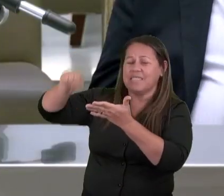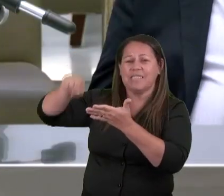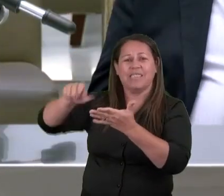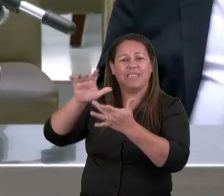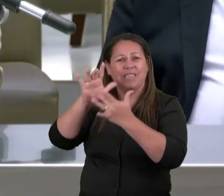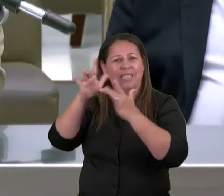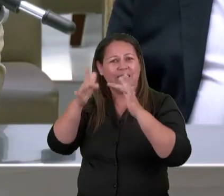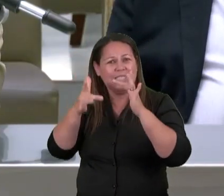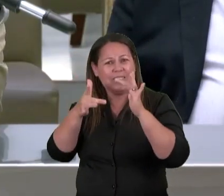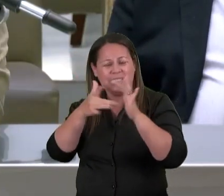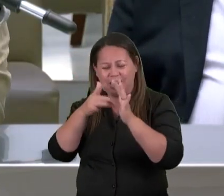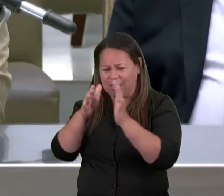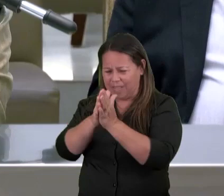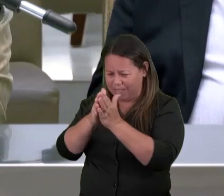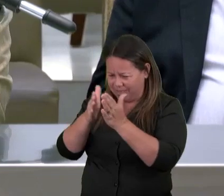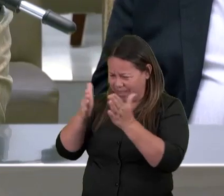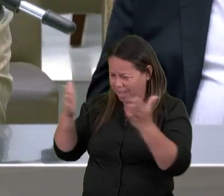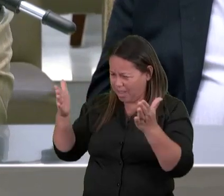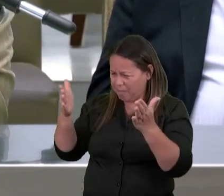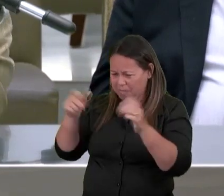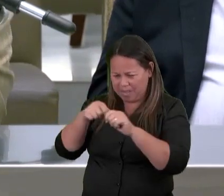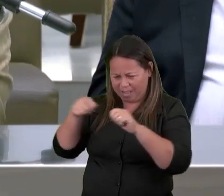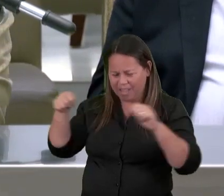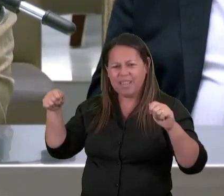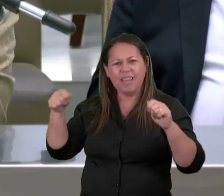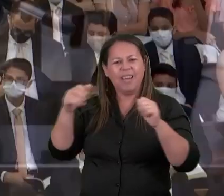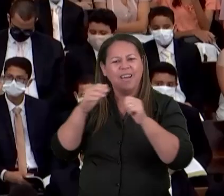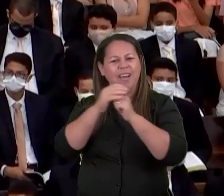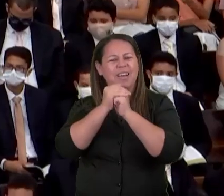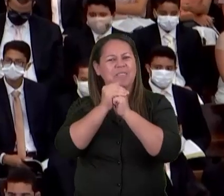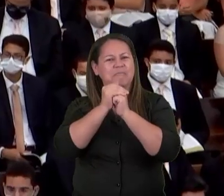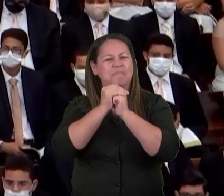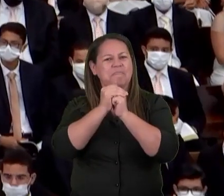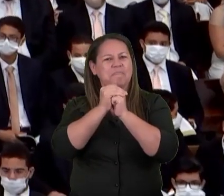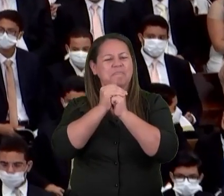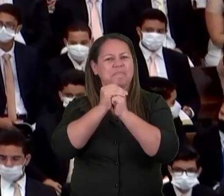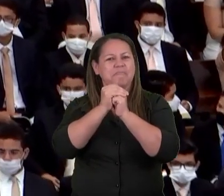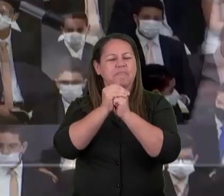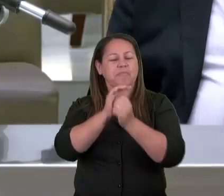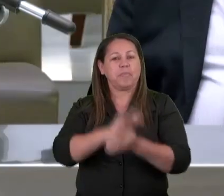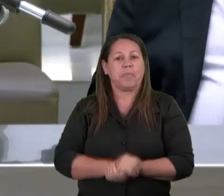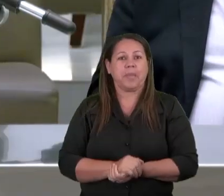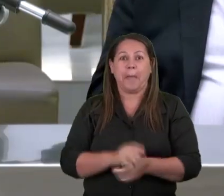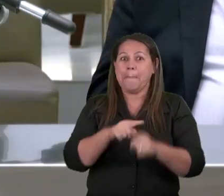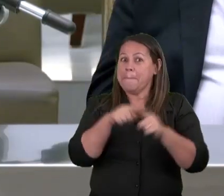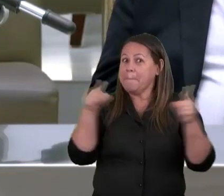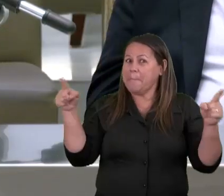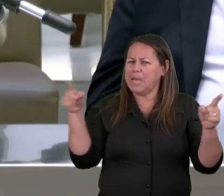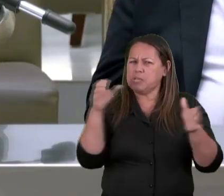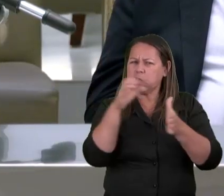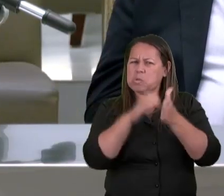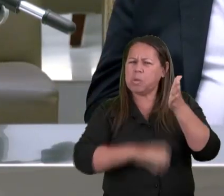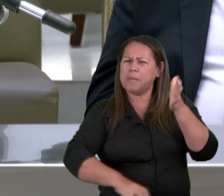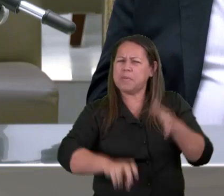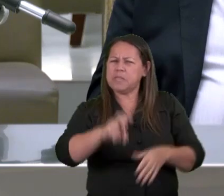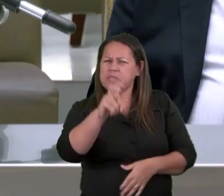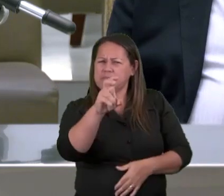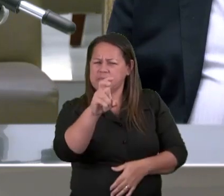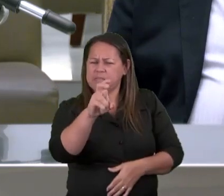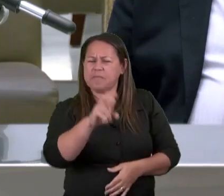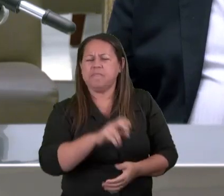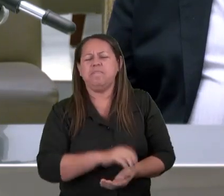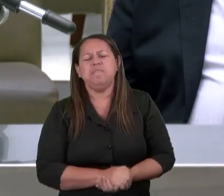livro E desataram E Os seus sete selos Digam amém Mas no capítulo 5 Queridos irmãos